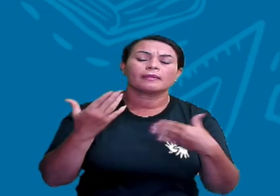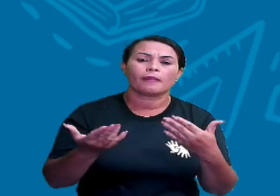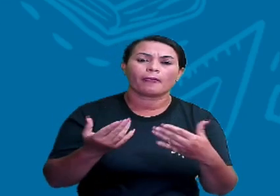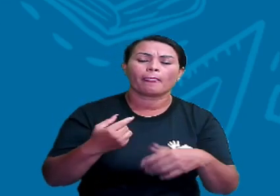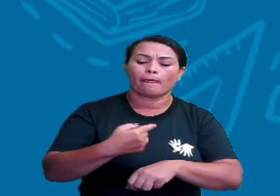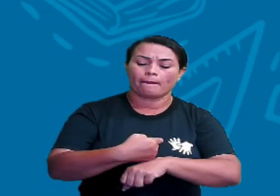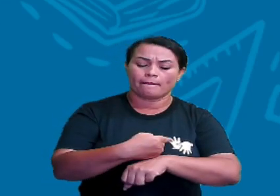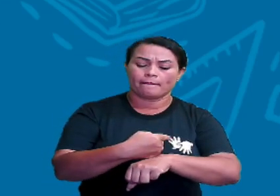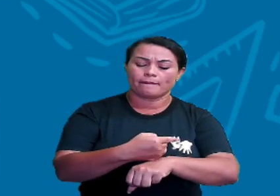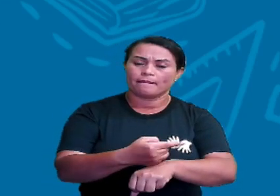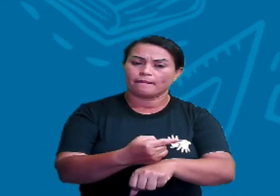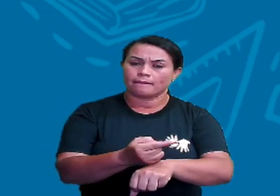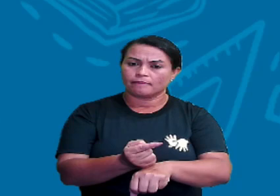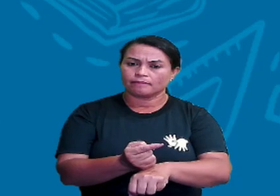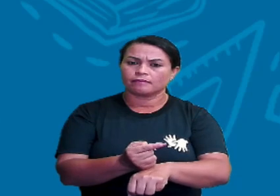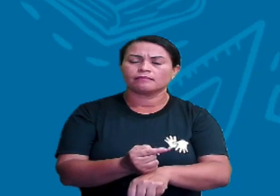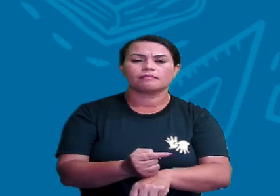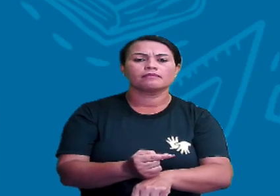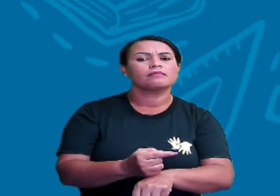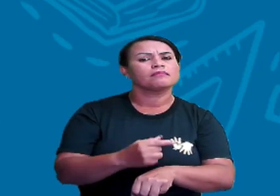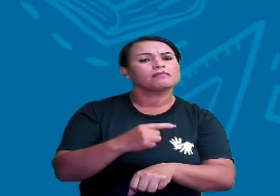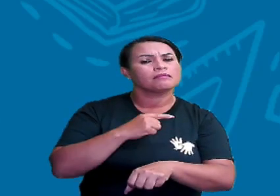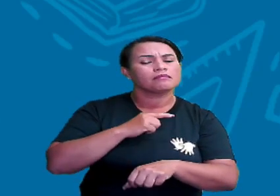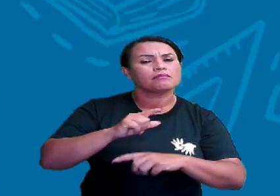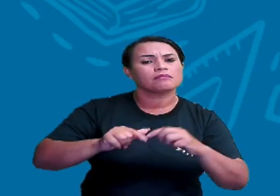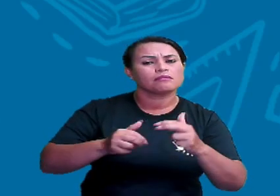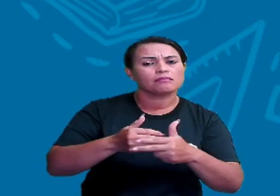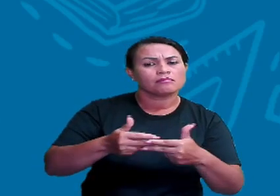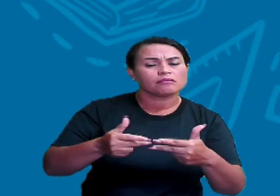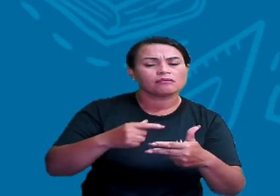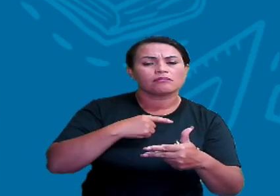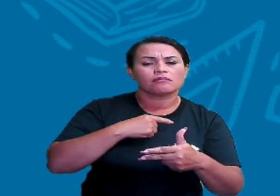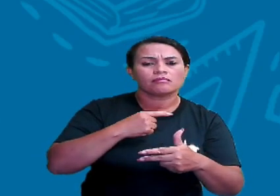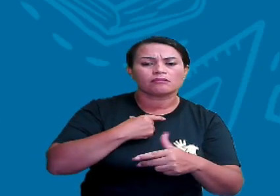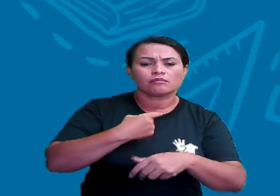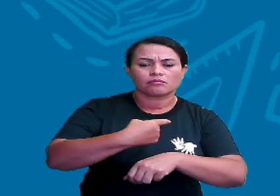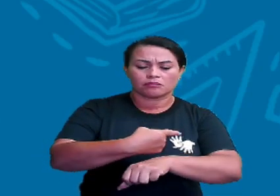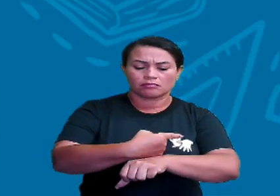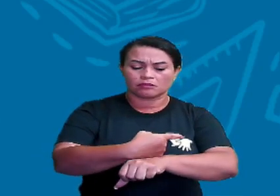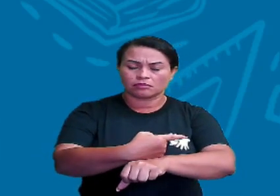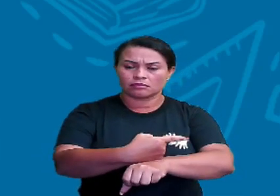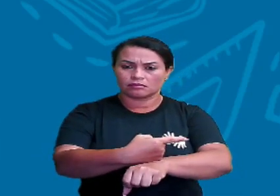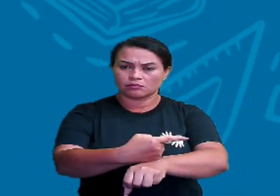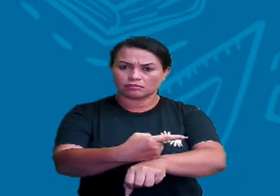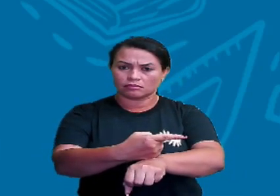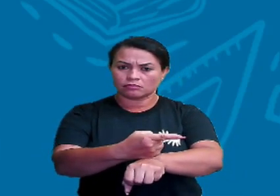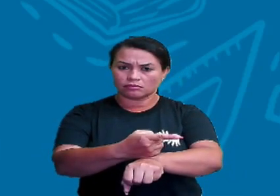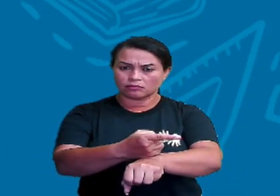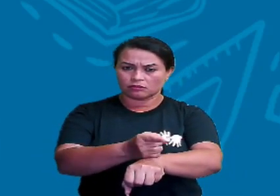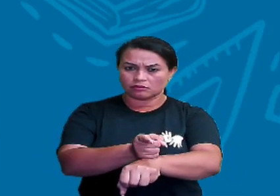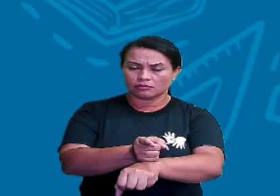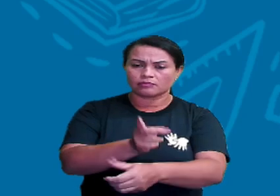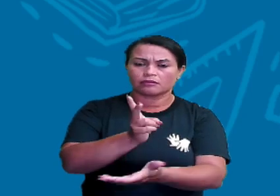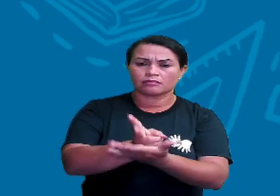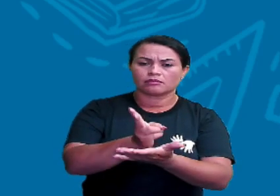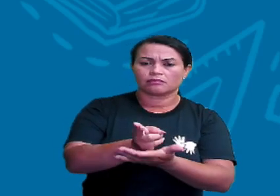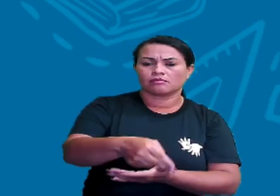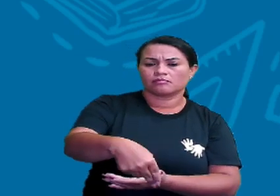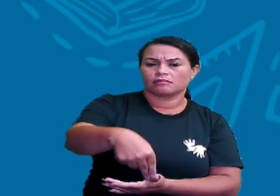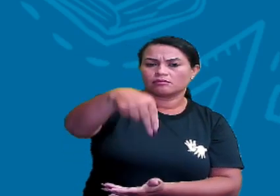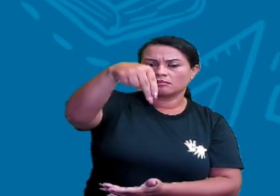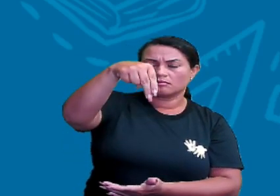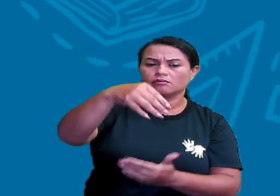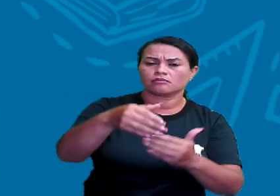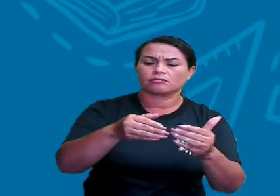a bússola é um instrumento que tem uma agulha imantada que ela vai sempre apontar para o Norte. Para